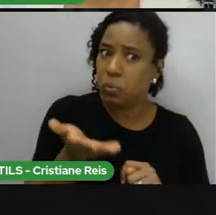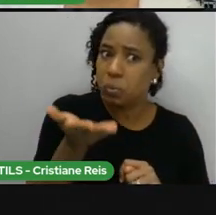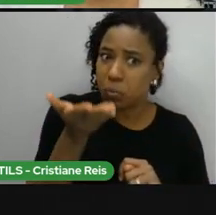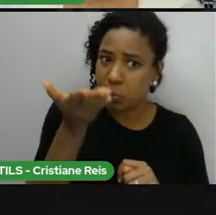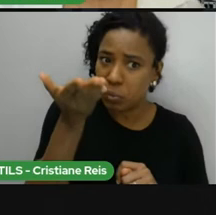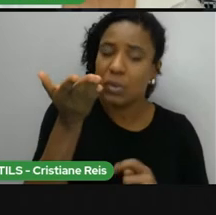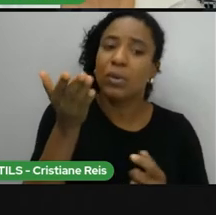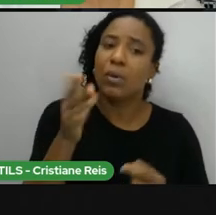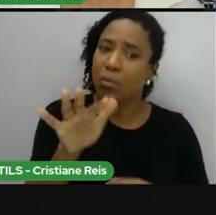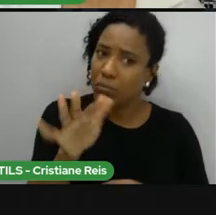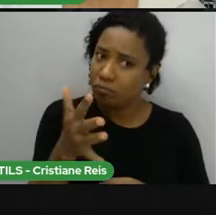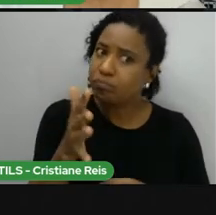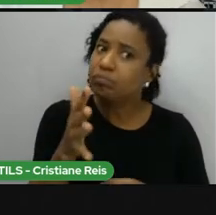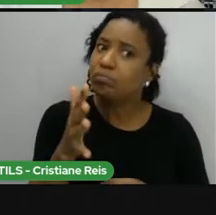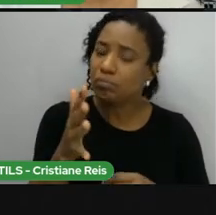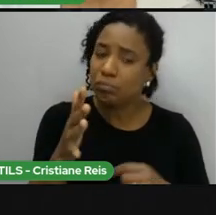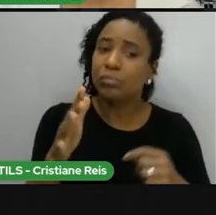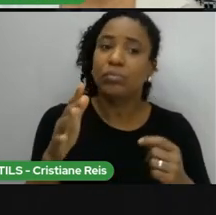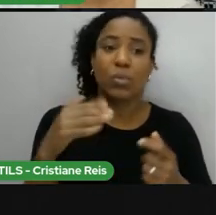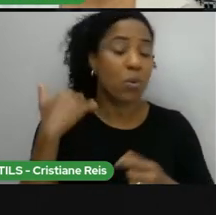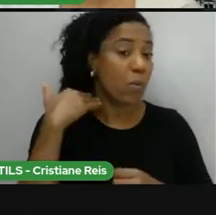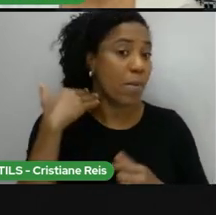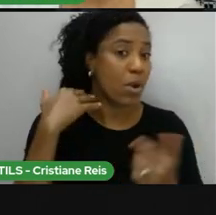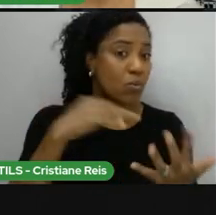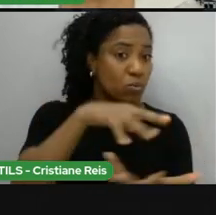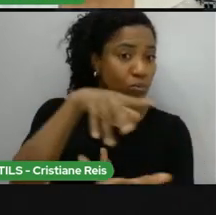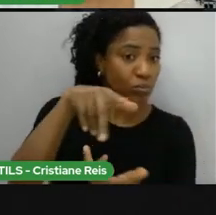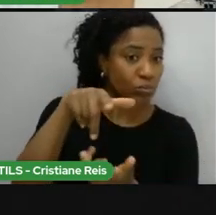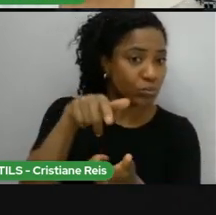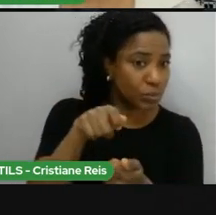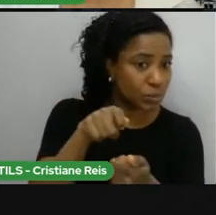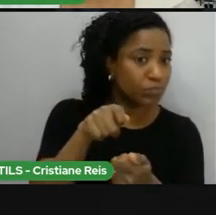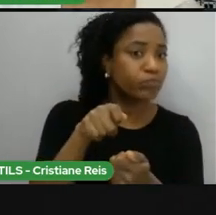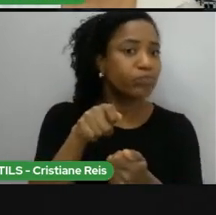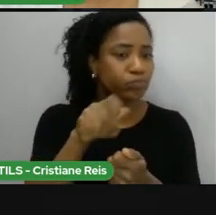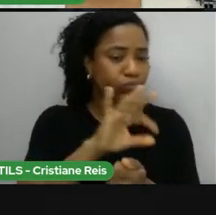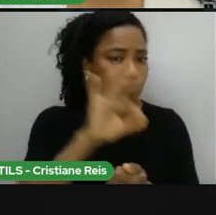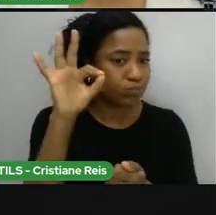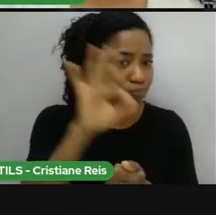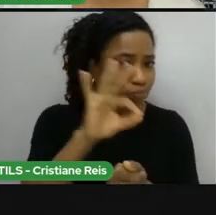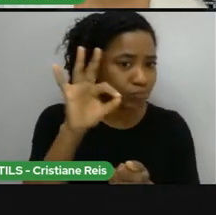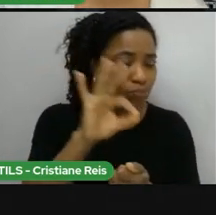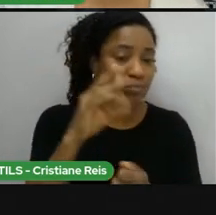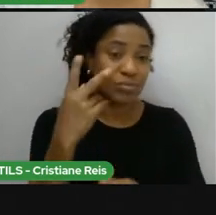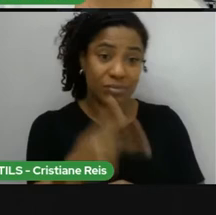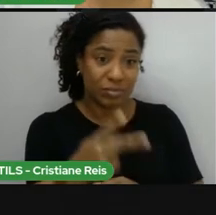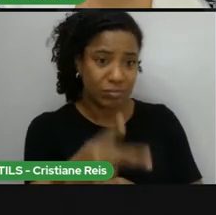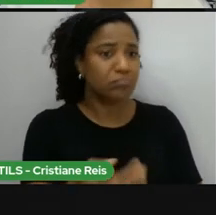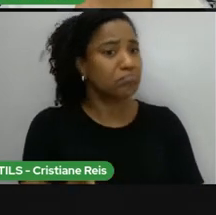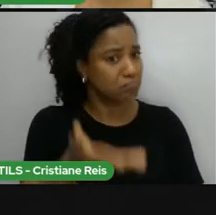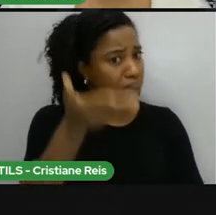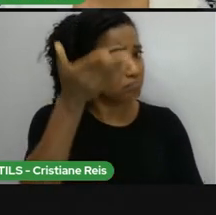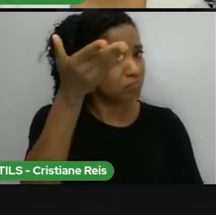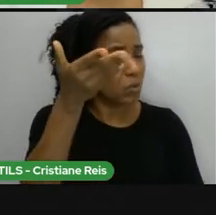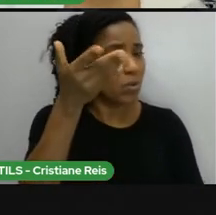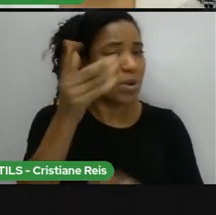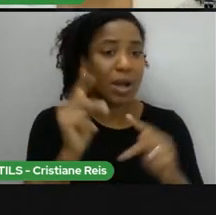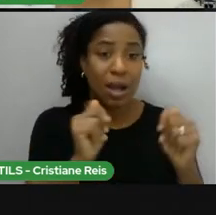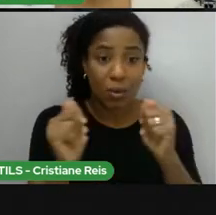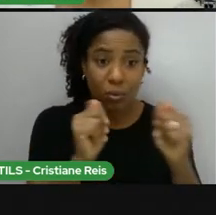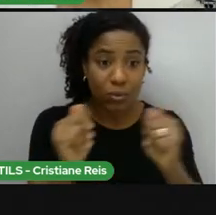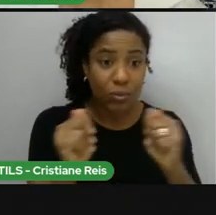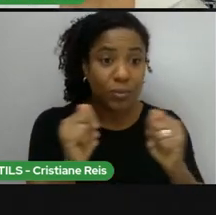país Com um mercado Emergente A economia sul-africana É a segunda maior Do